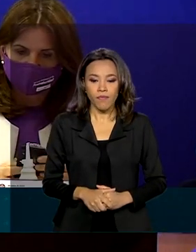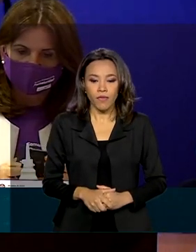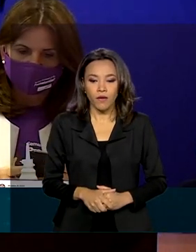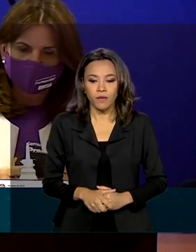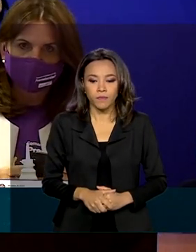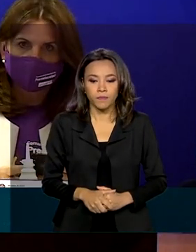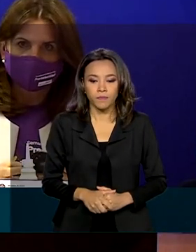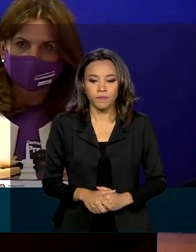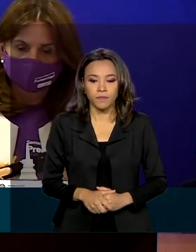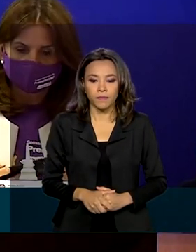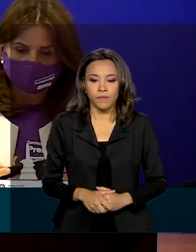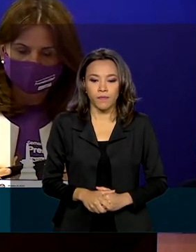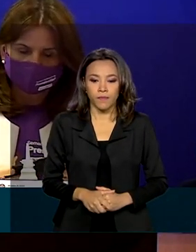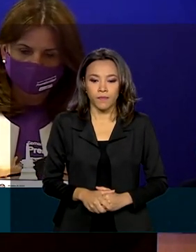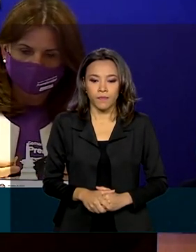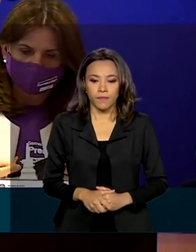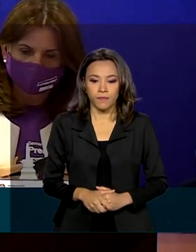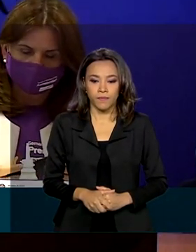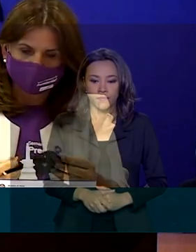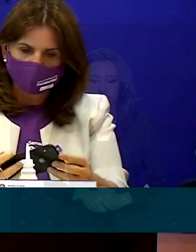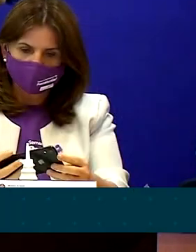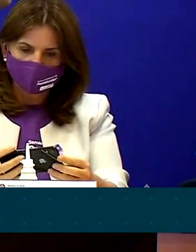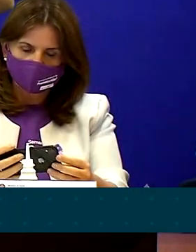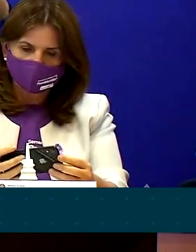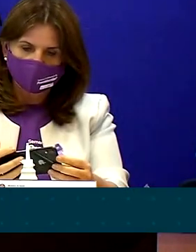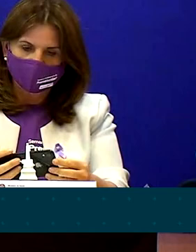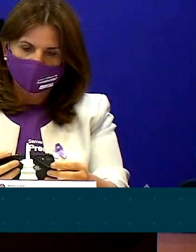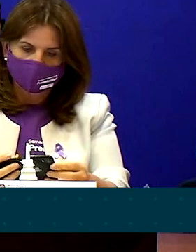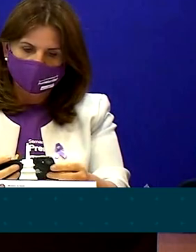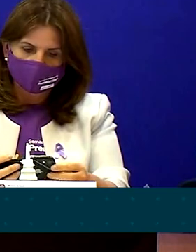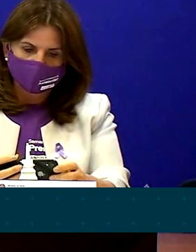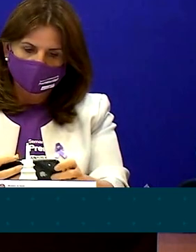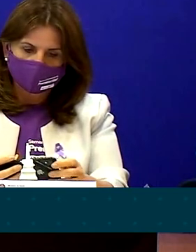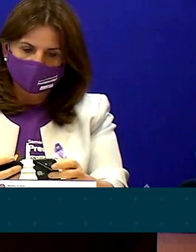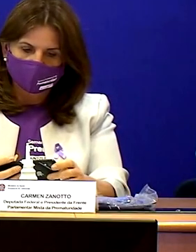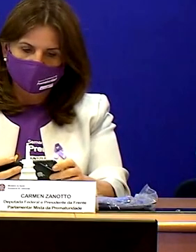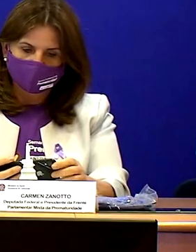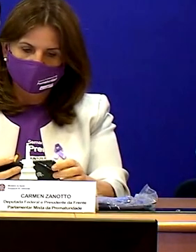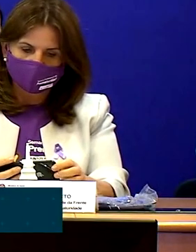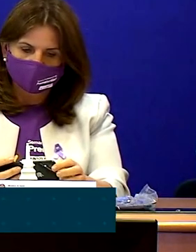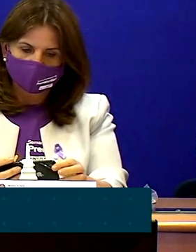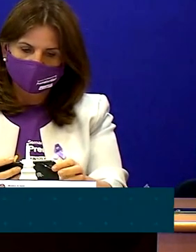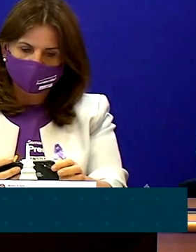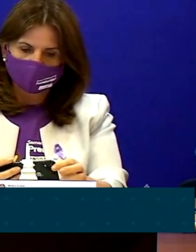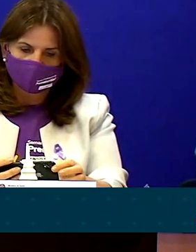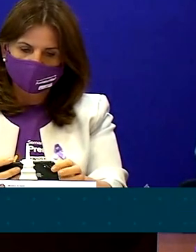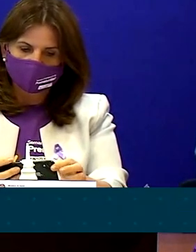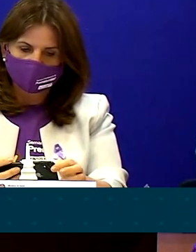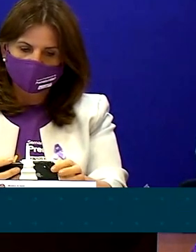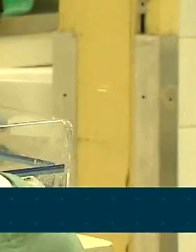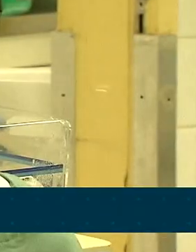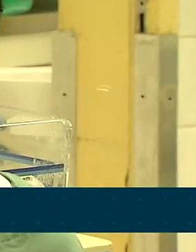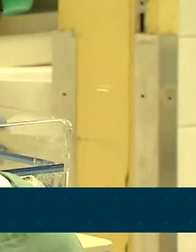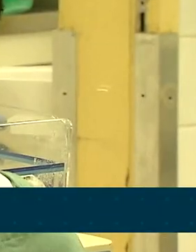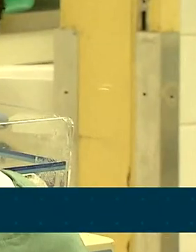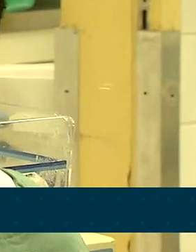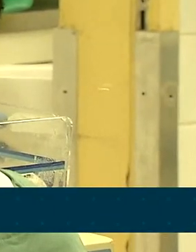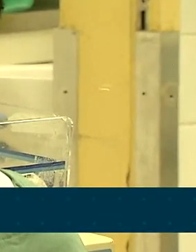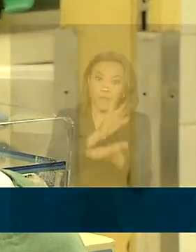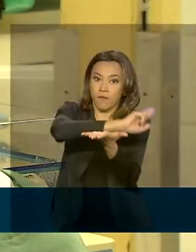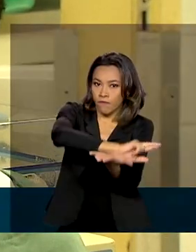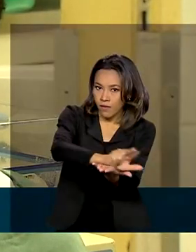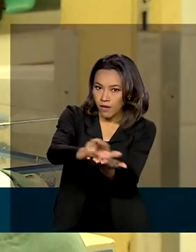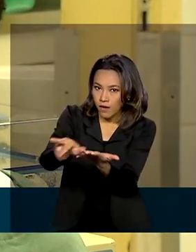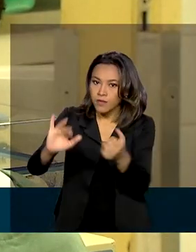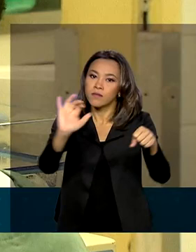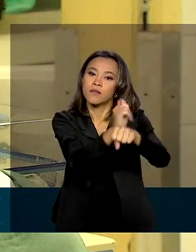cuidar dessas crianças e que olha para o cidadão desde o momento em que ele está na barriga da sua mãe até a sua velhice. Diversas